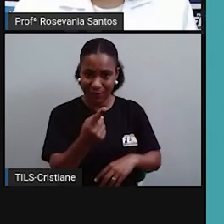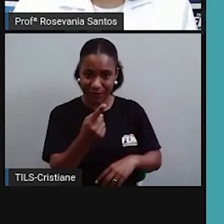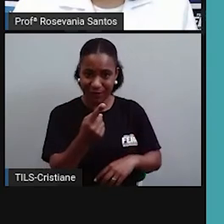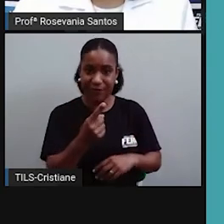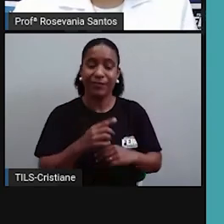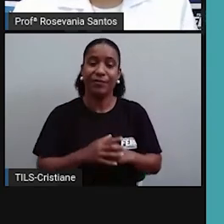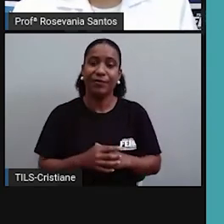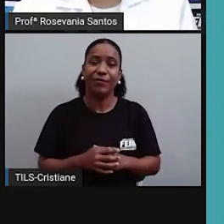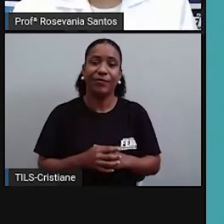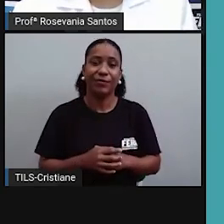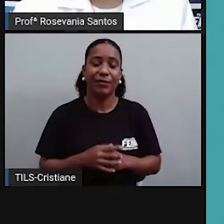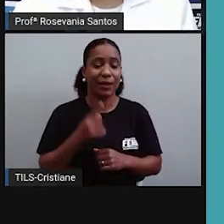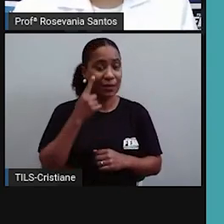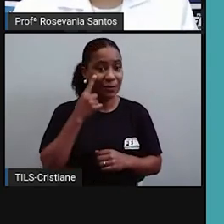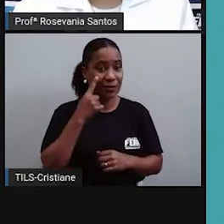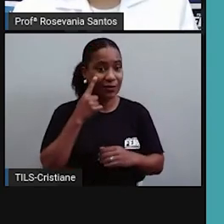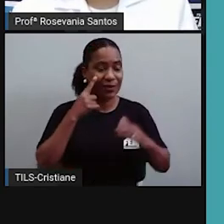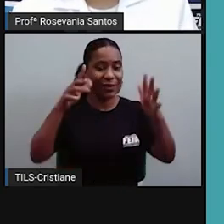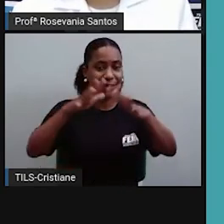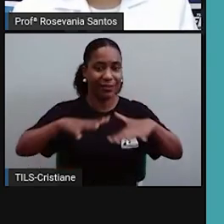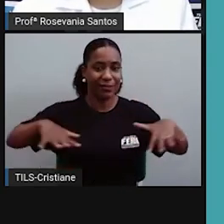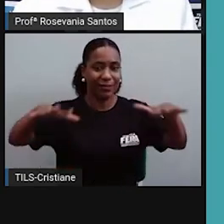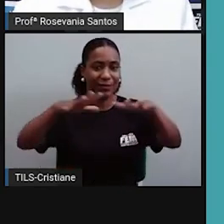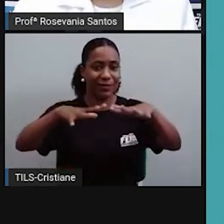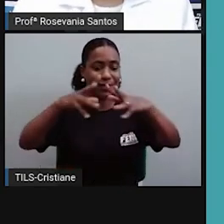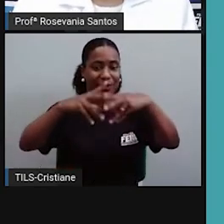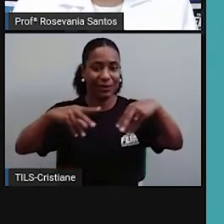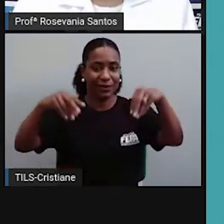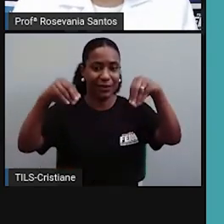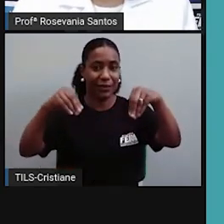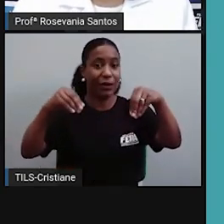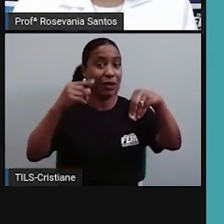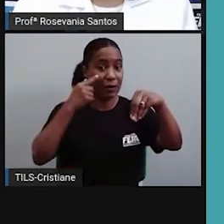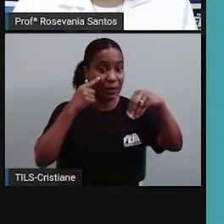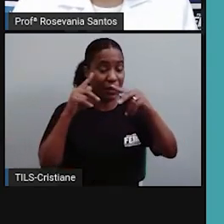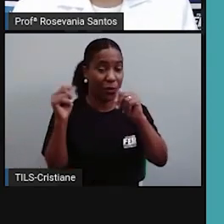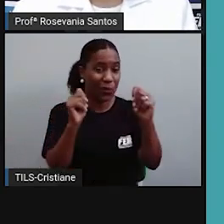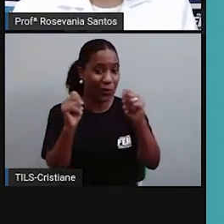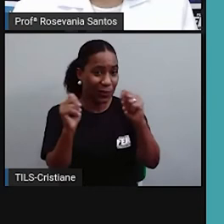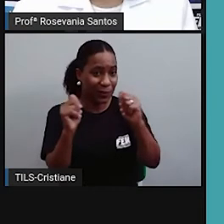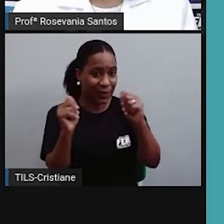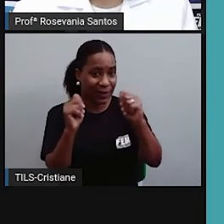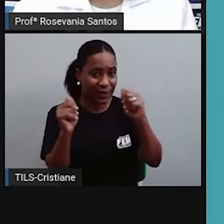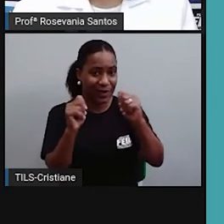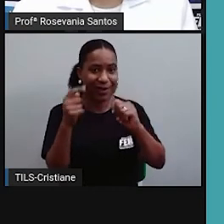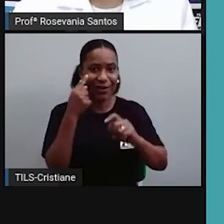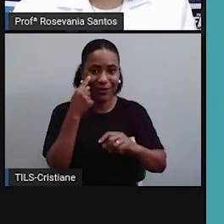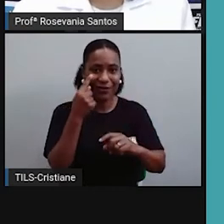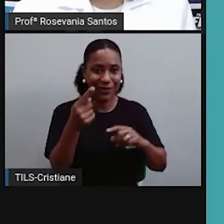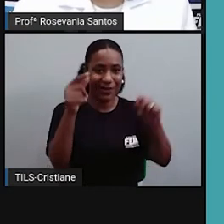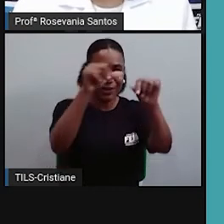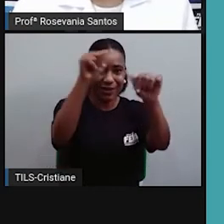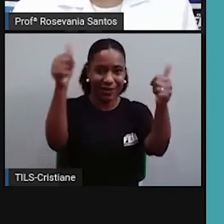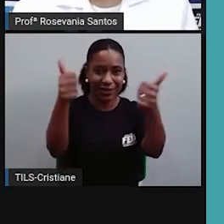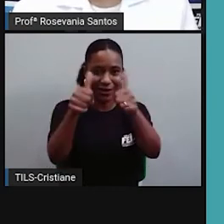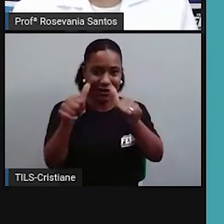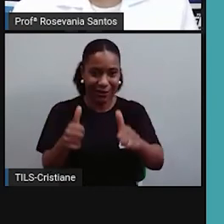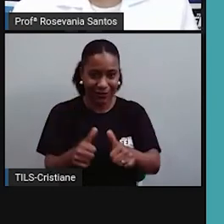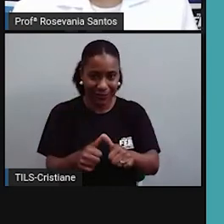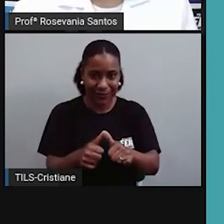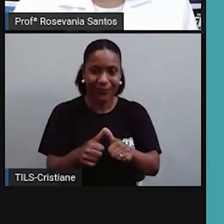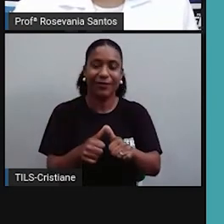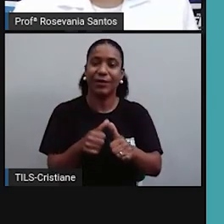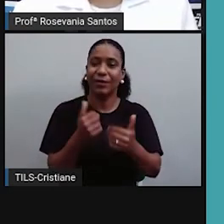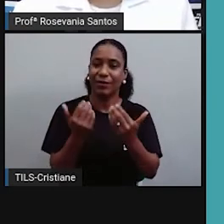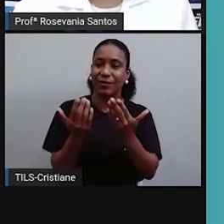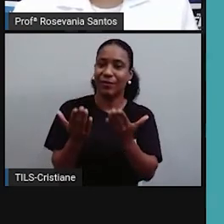expansão, ela se vê também através dos ciclos econômicos. Aqui nesse mapa, a gente vai chamar a atenção para dois ciclos